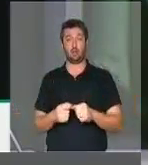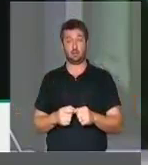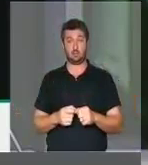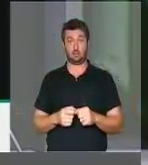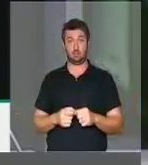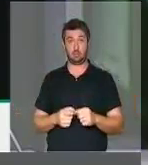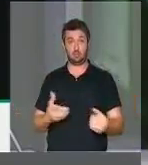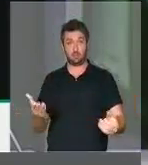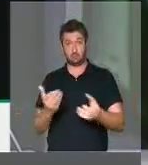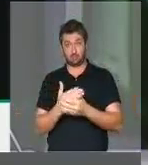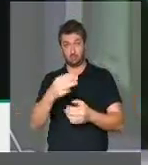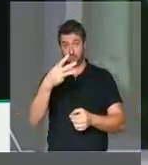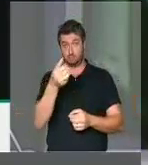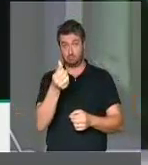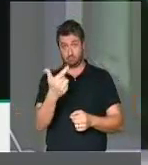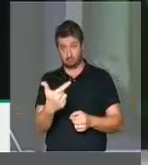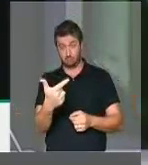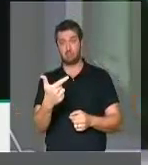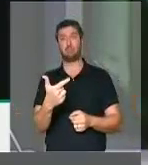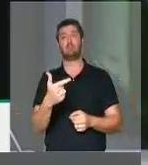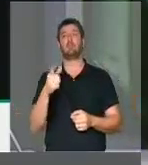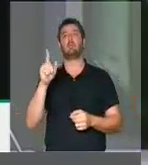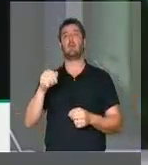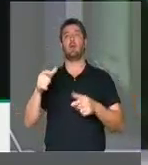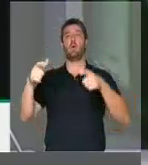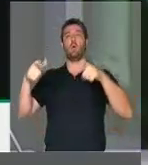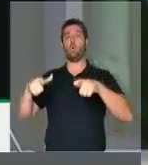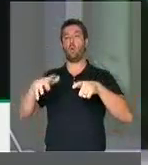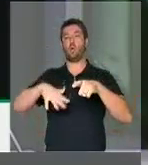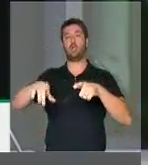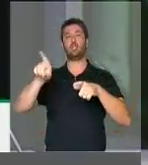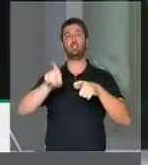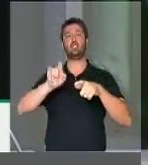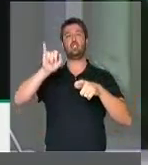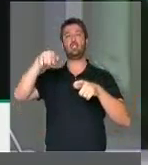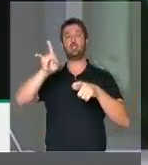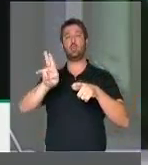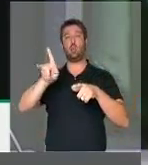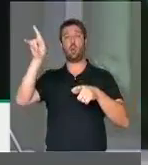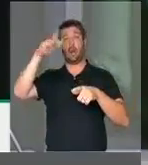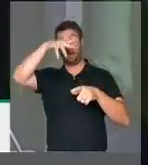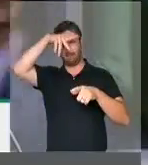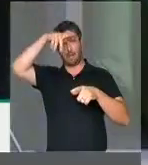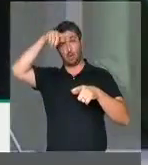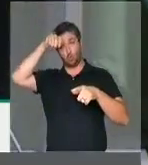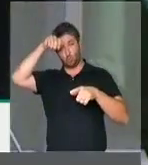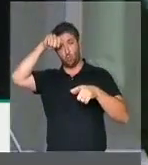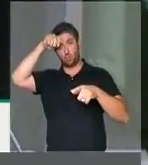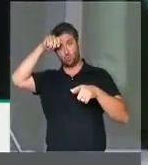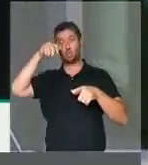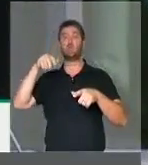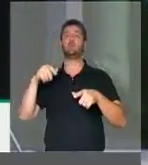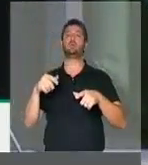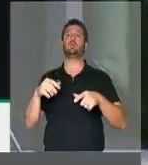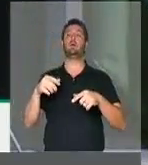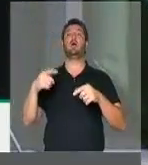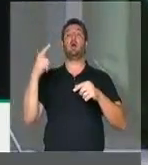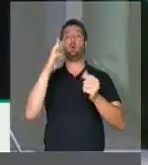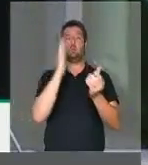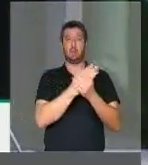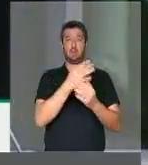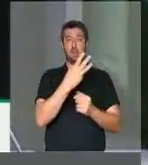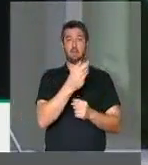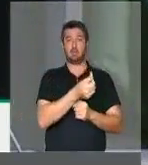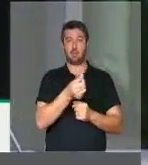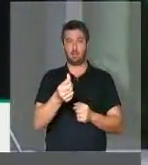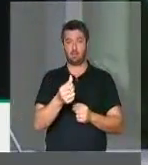Ação 362 trata do Parque Indígena do Xingu, no Mato Grosso. A ação 366